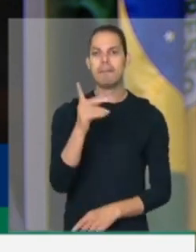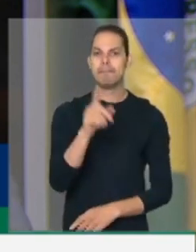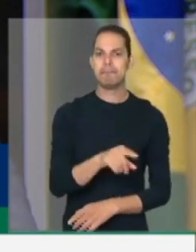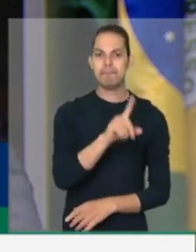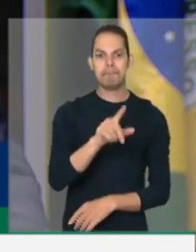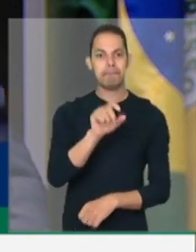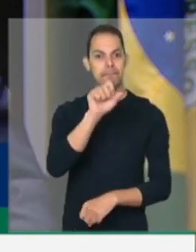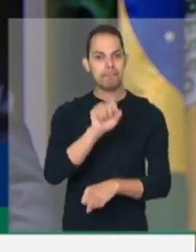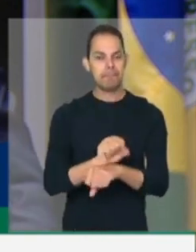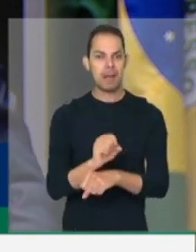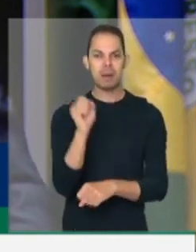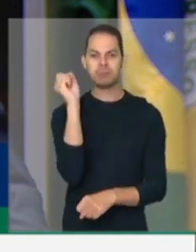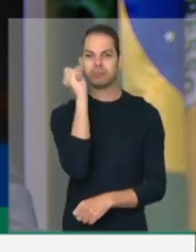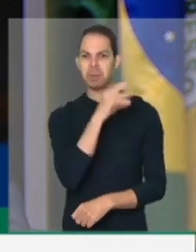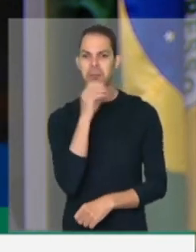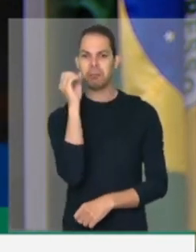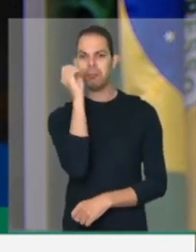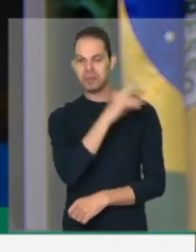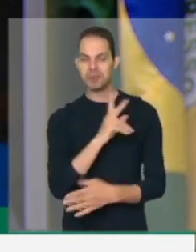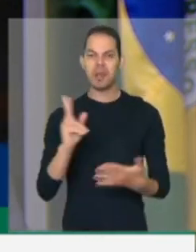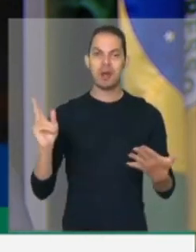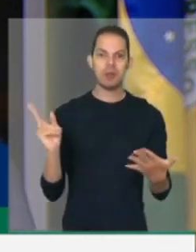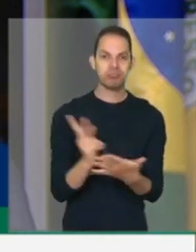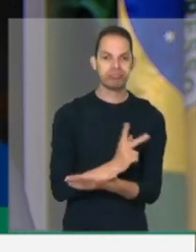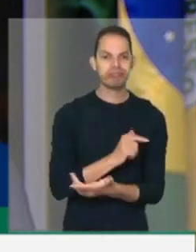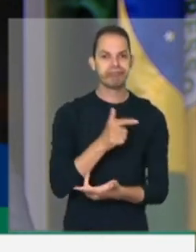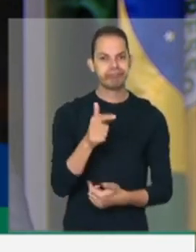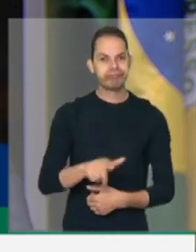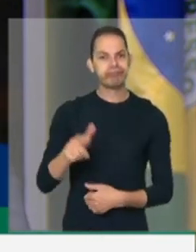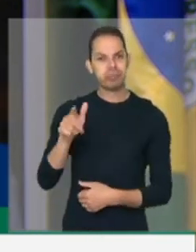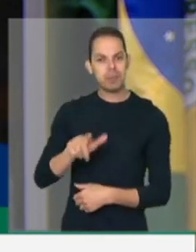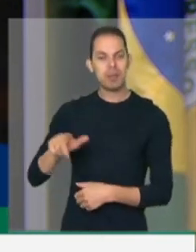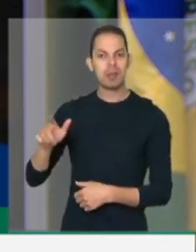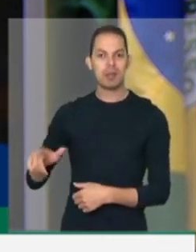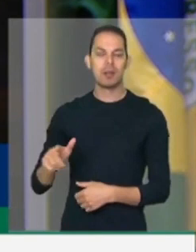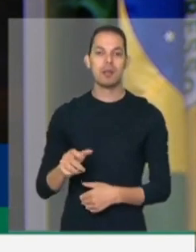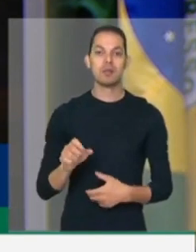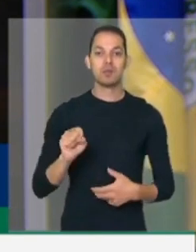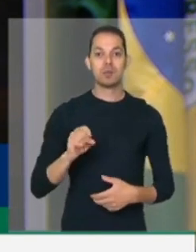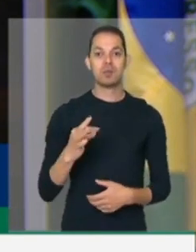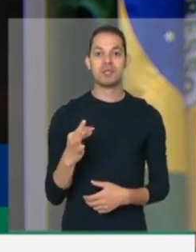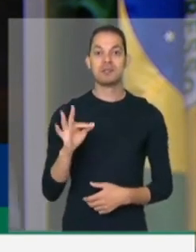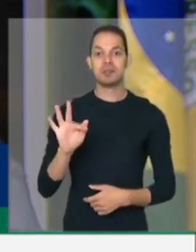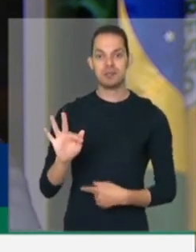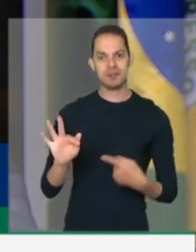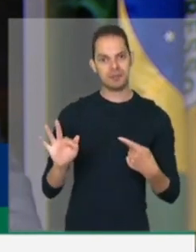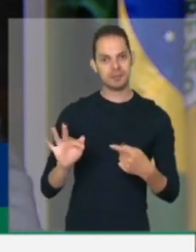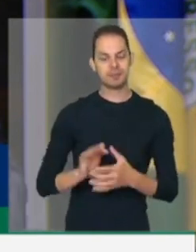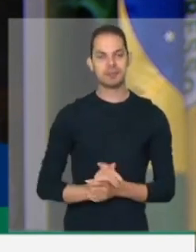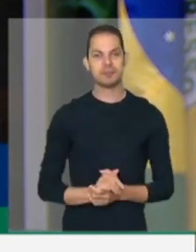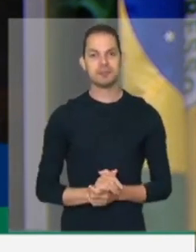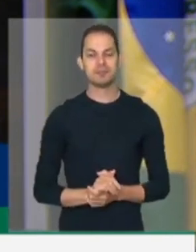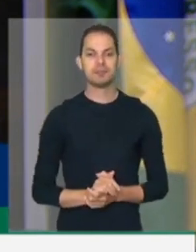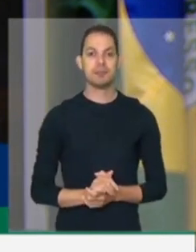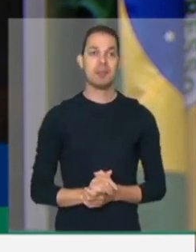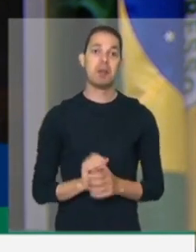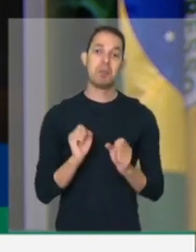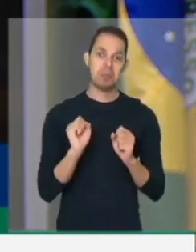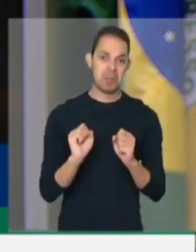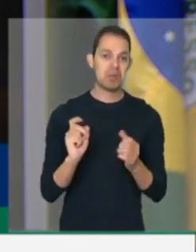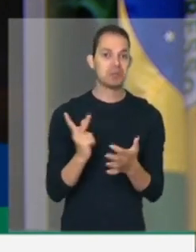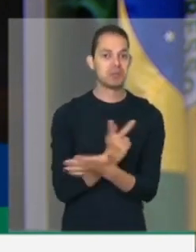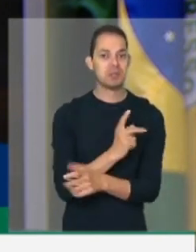a esses excessos que vêm acontecendo por parte do Supremo Tribunal Federal. Quem sabe, assim,